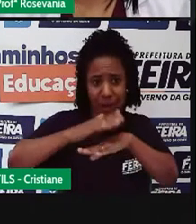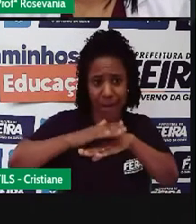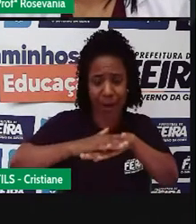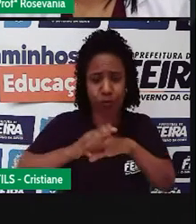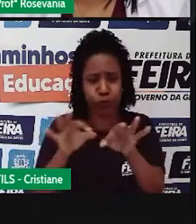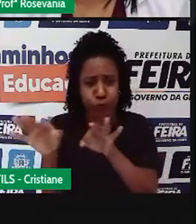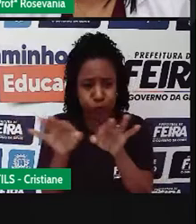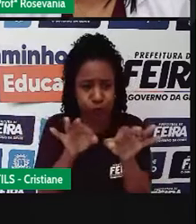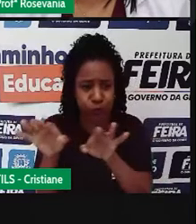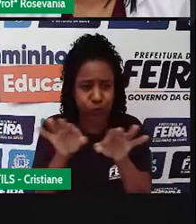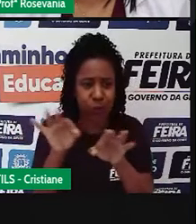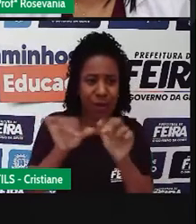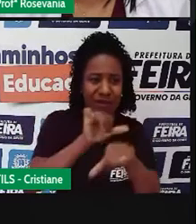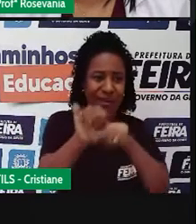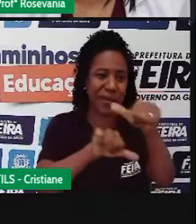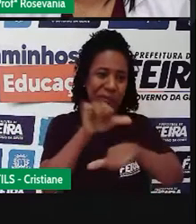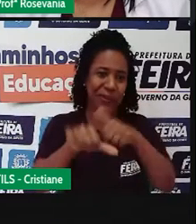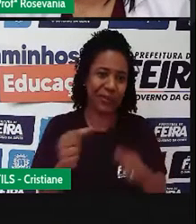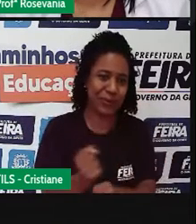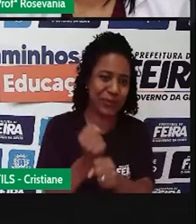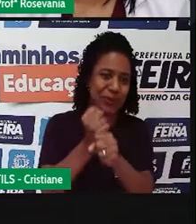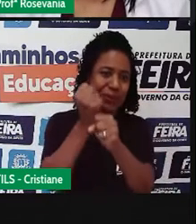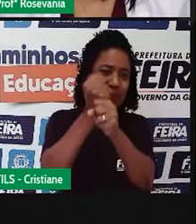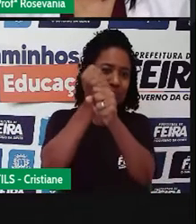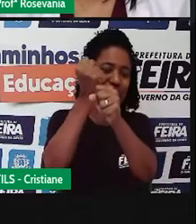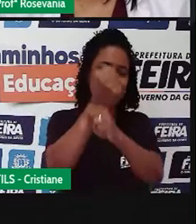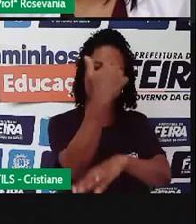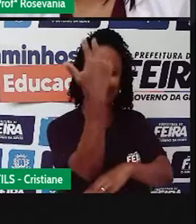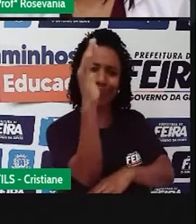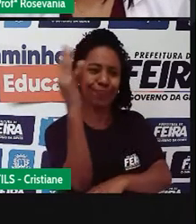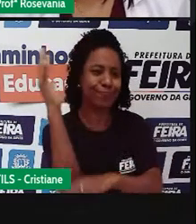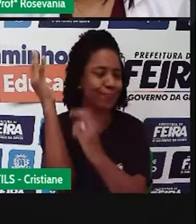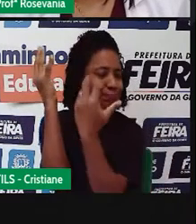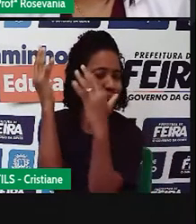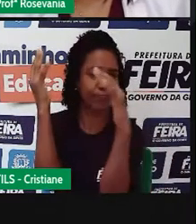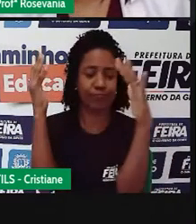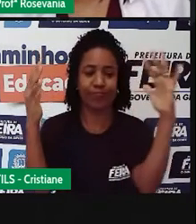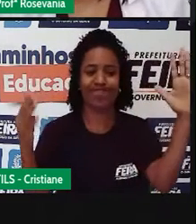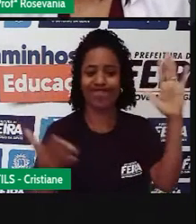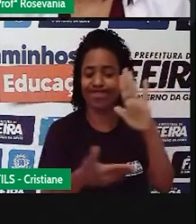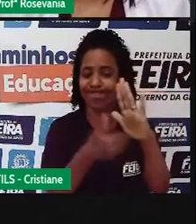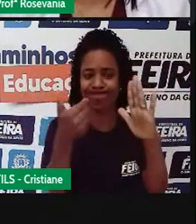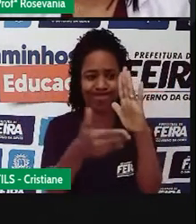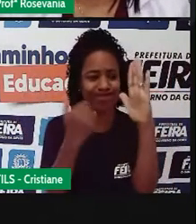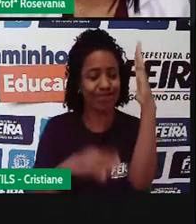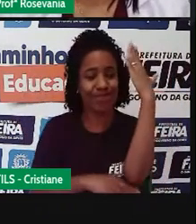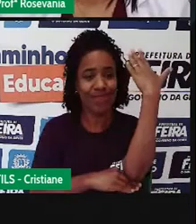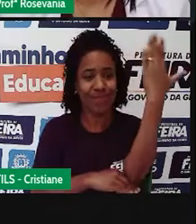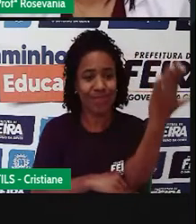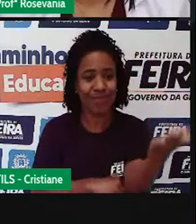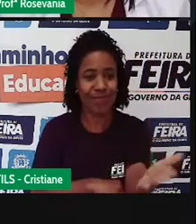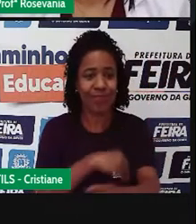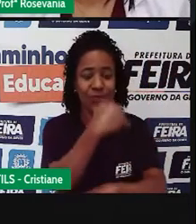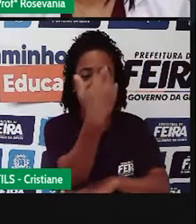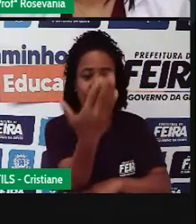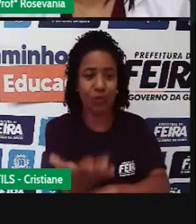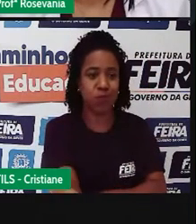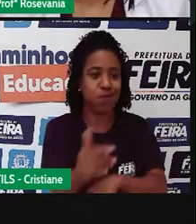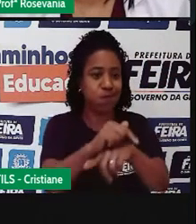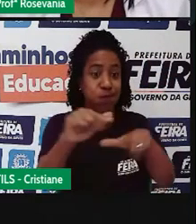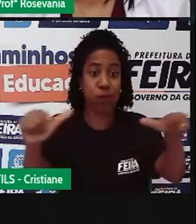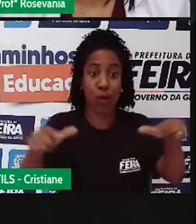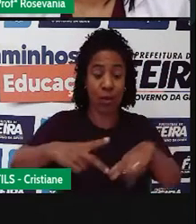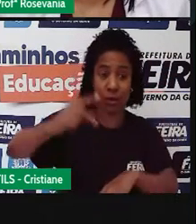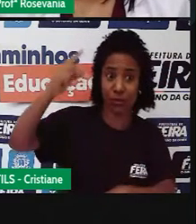história do Brasil, que se deu inicialmente, né, aqui no litoral, e que continua até hoje bem mais gente, mora a dizer assim, né, a